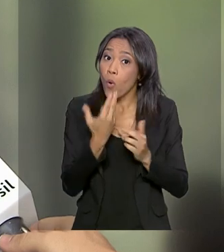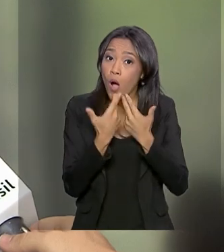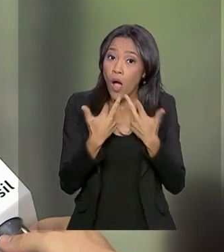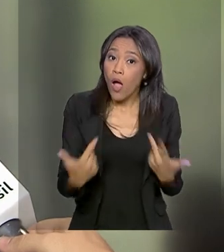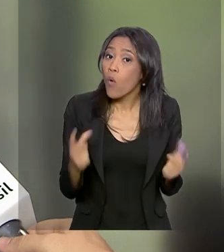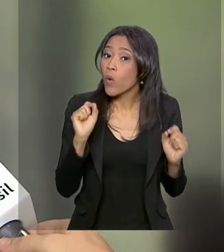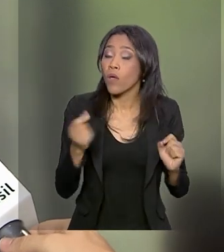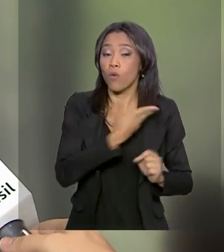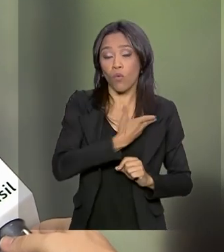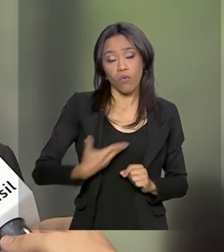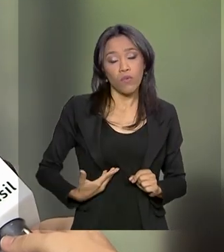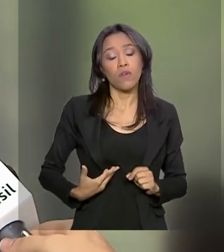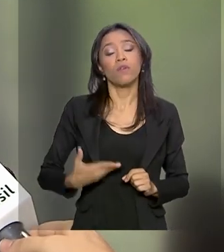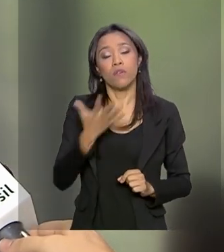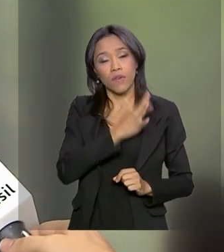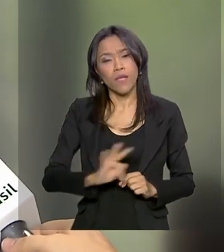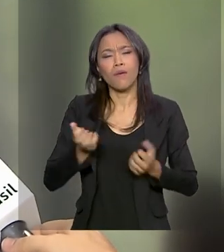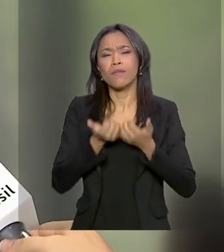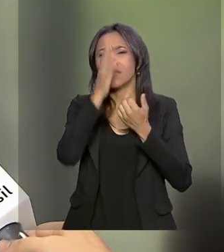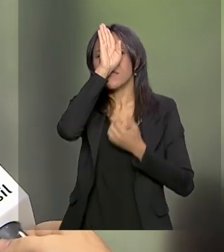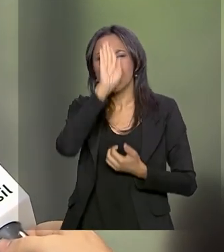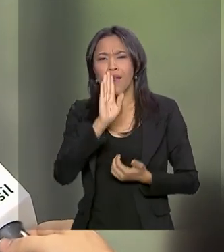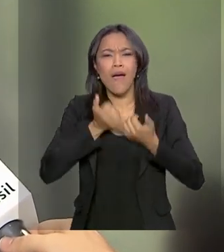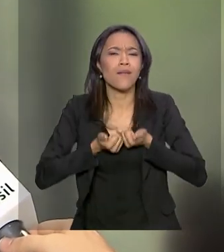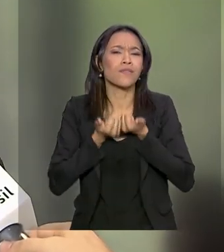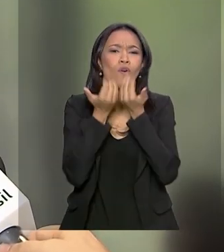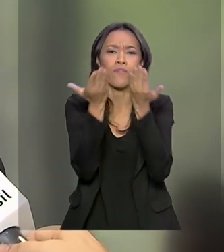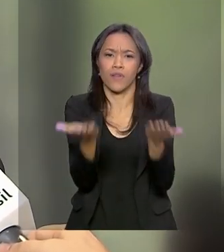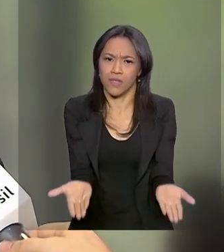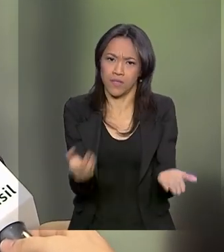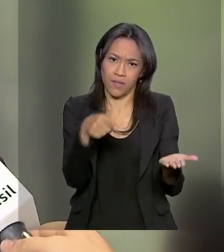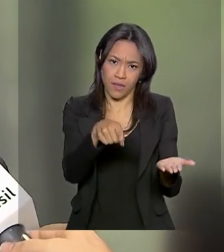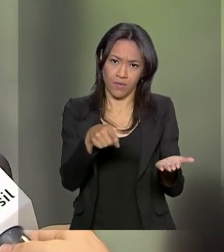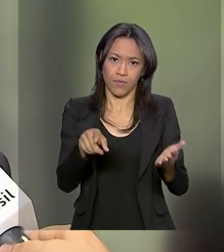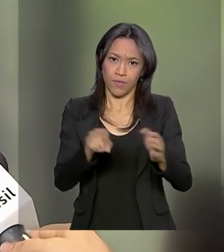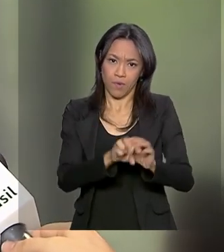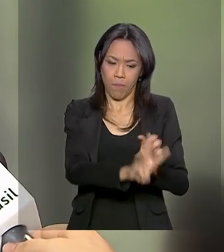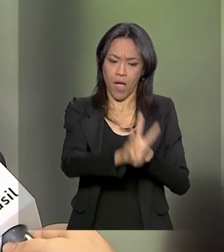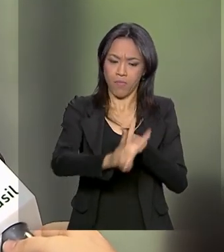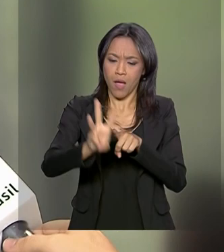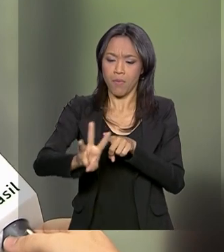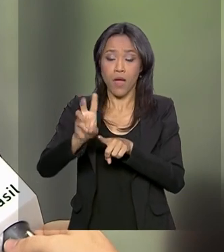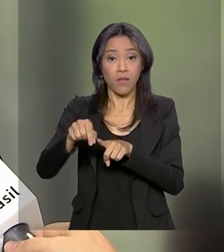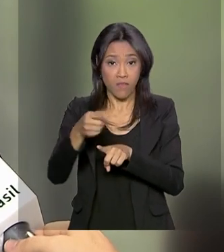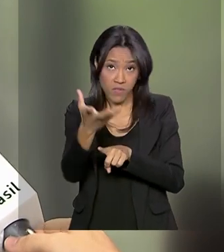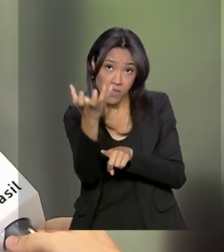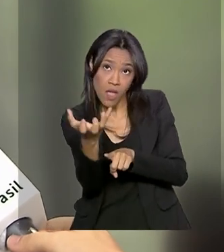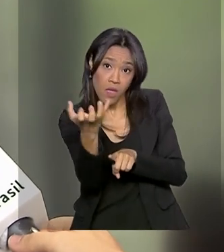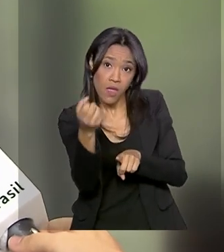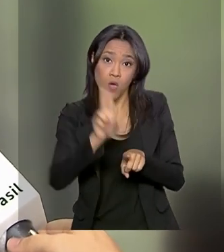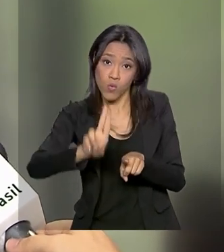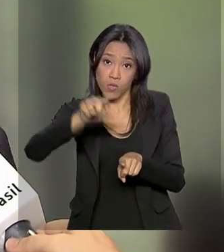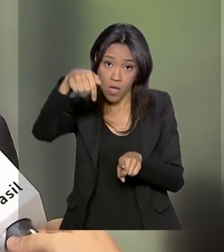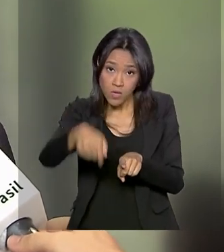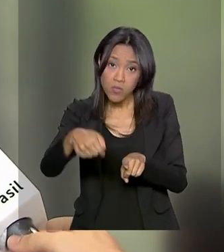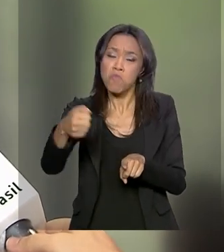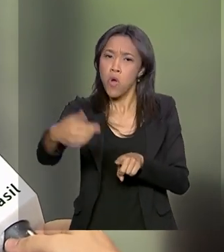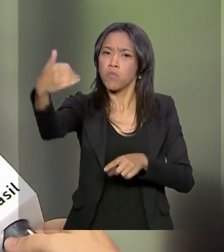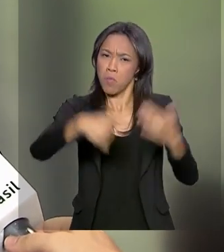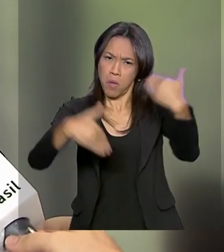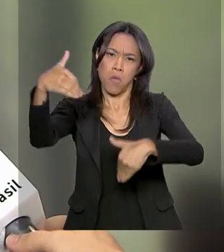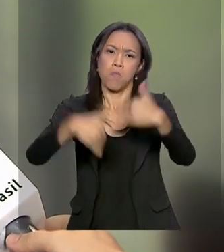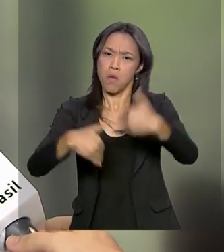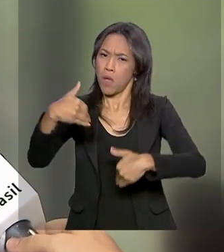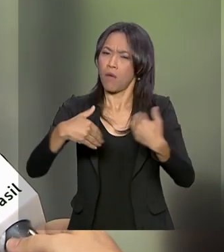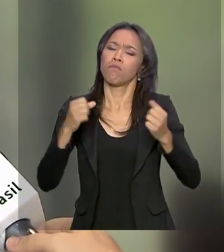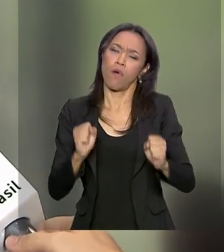disponibilizando gratuitamente a nossa plataforma tecnológica, que é o Comprasnet. Então, os estados e municípios que quiserem usar, podem usar gratuitamente